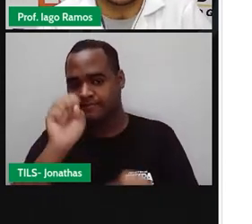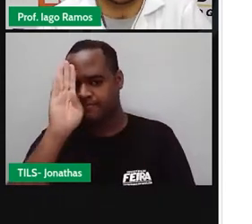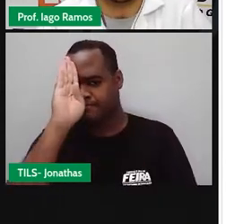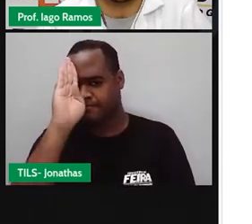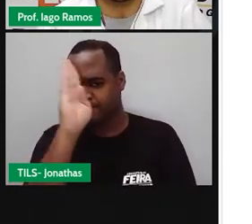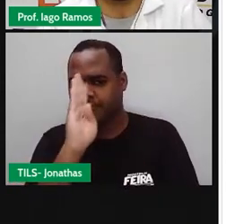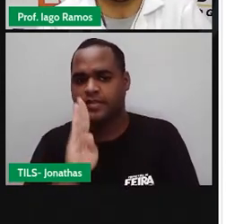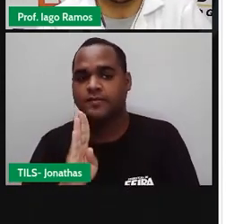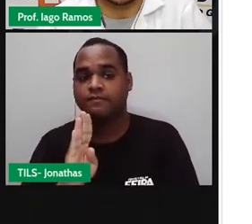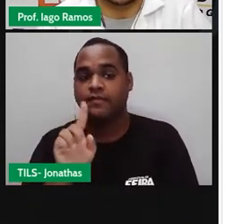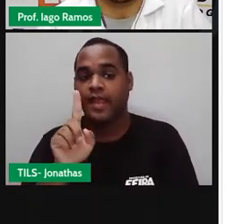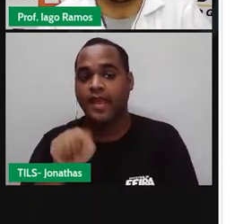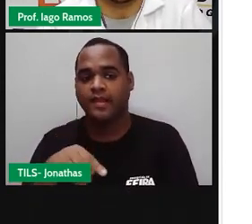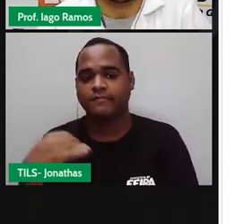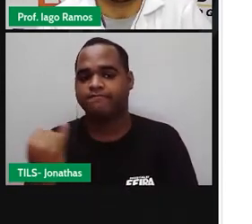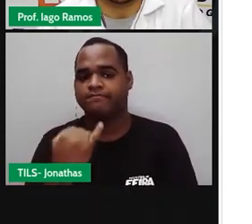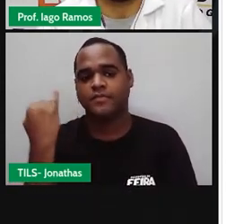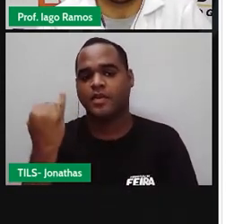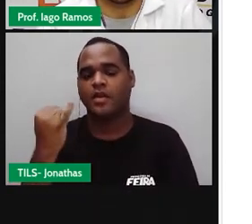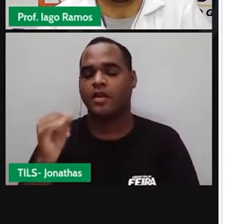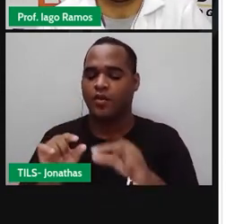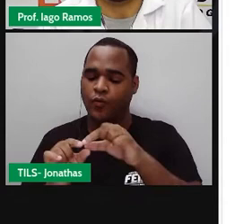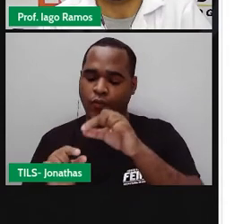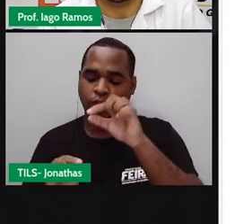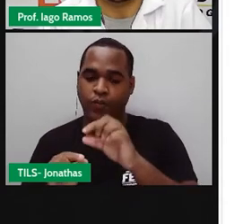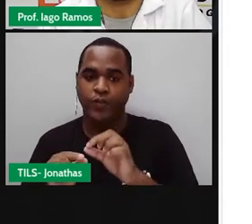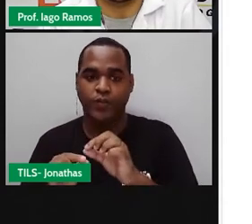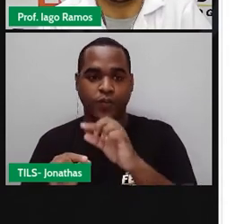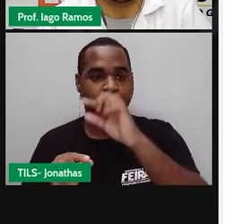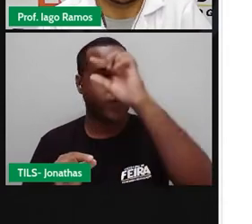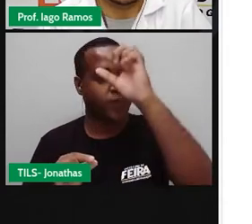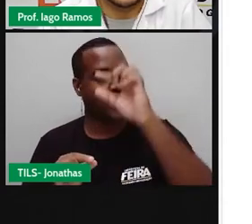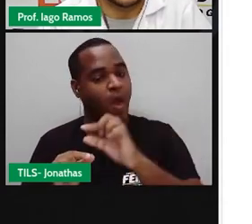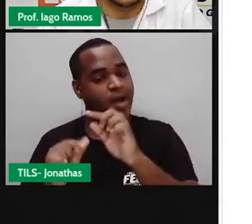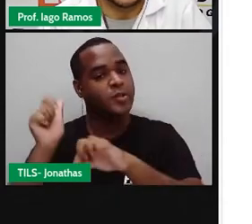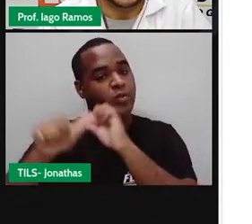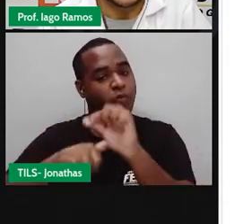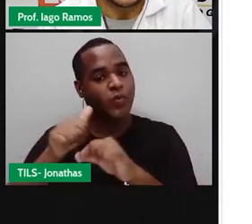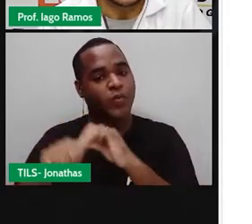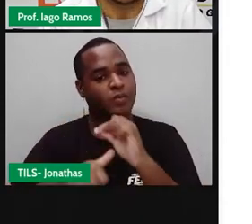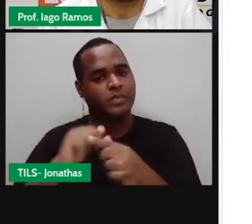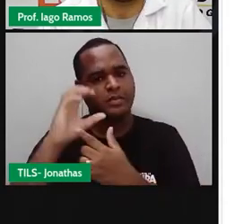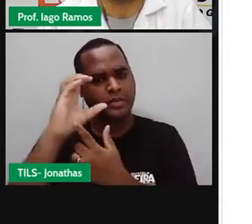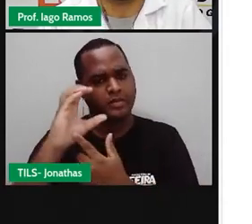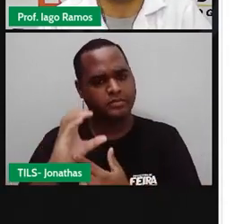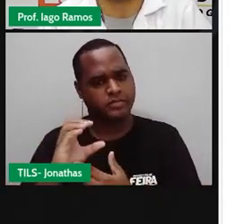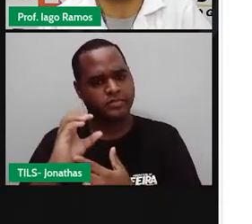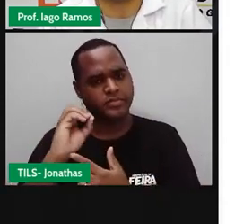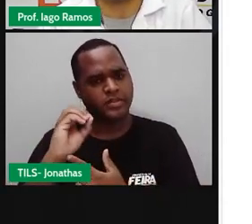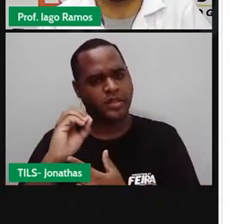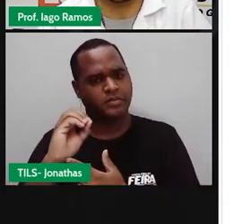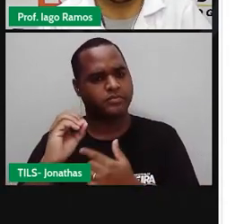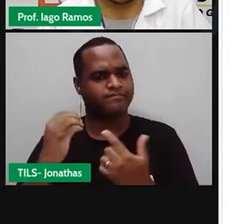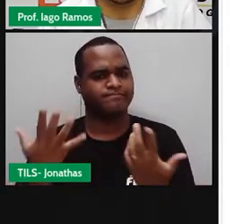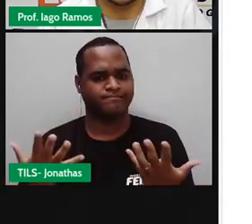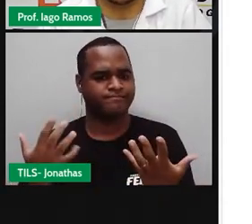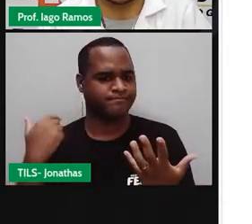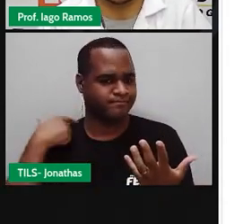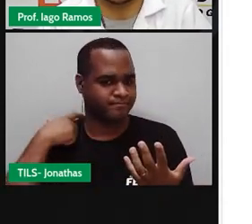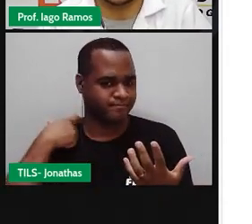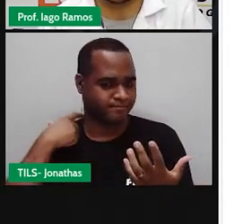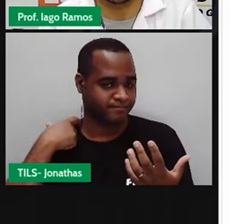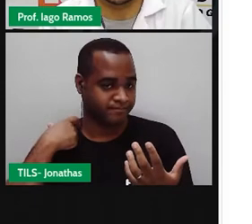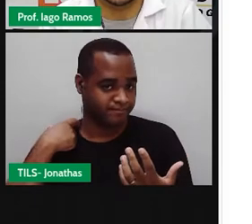registraram temperaturas abaixo de zero. De acordo com o Centro de